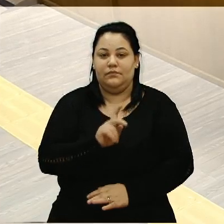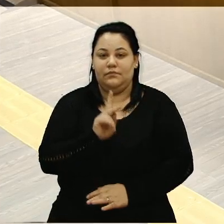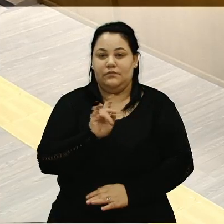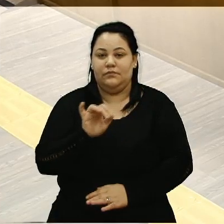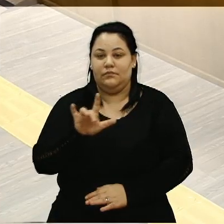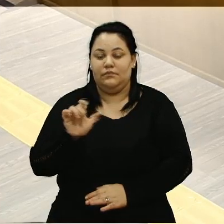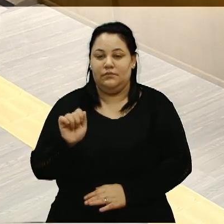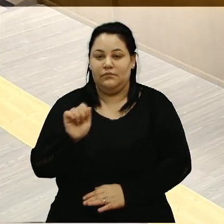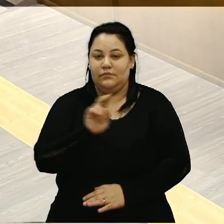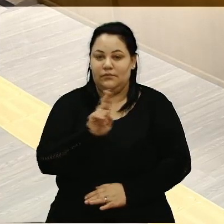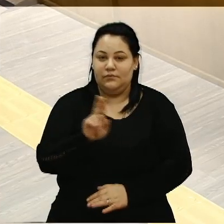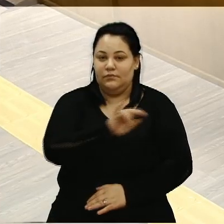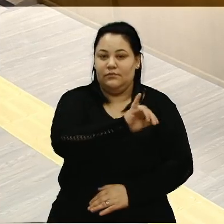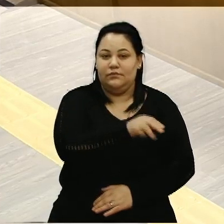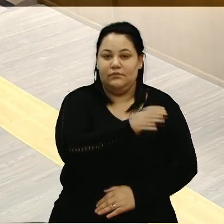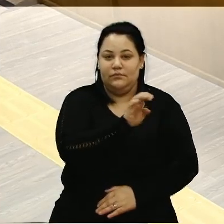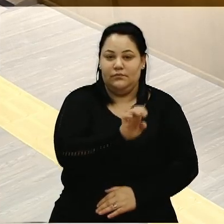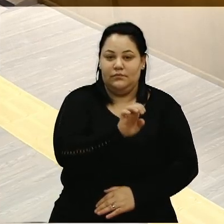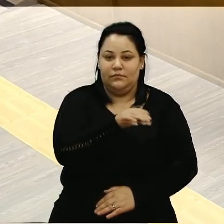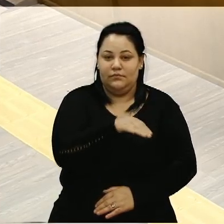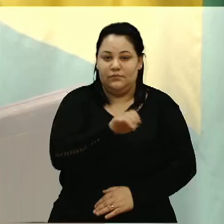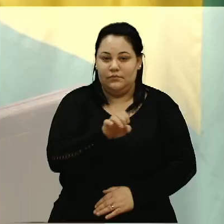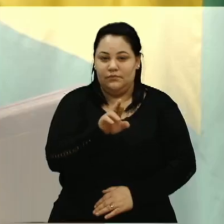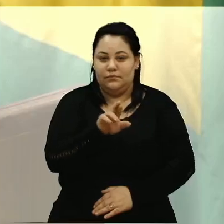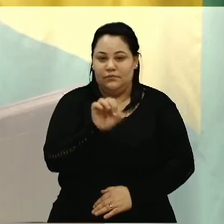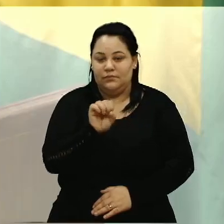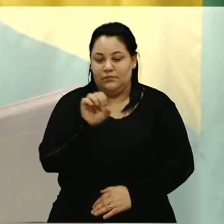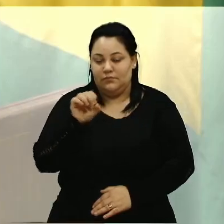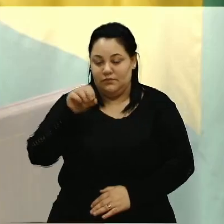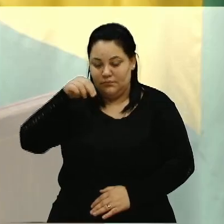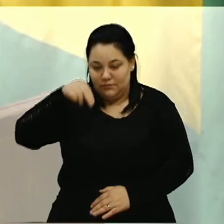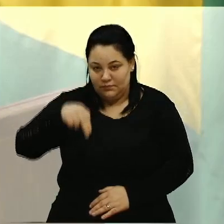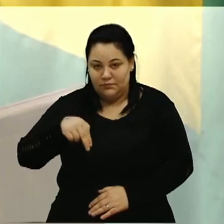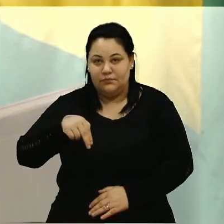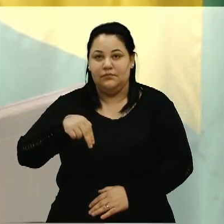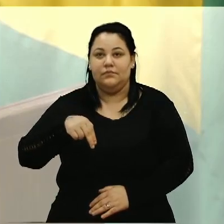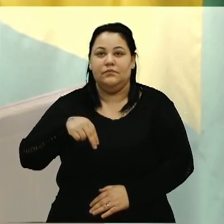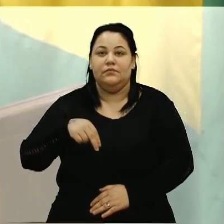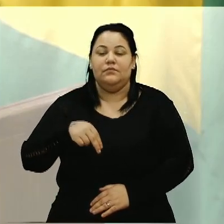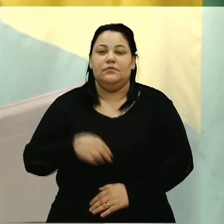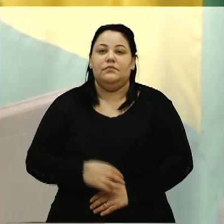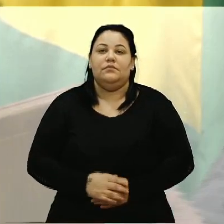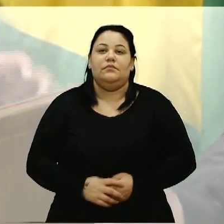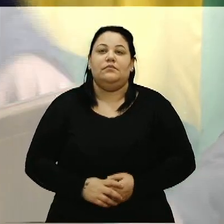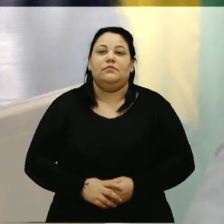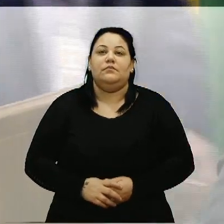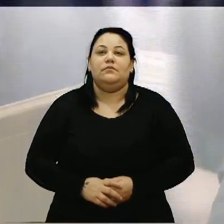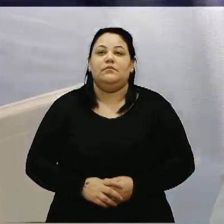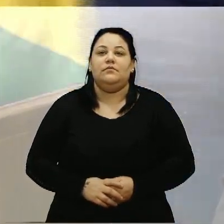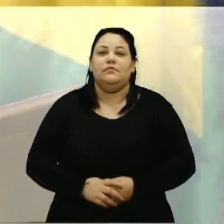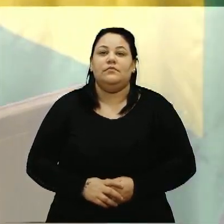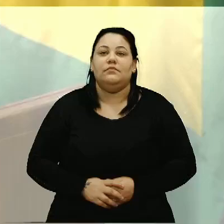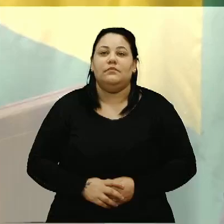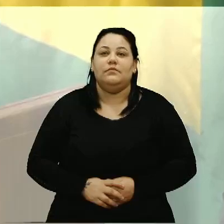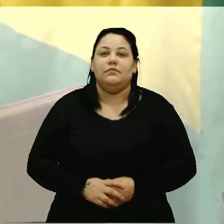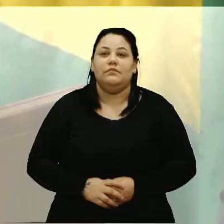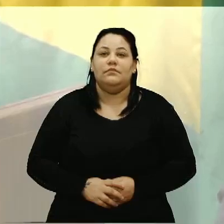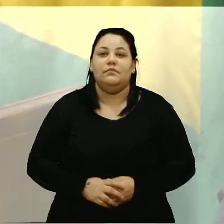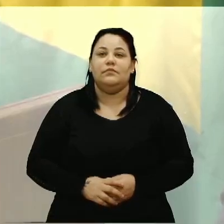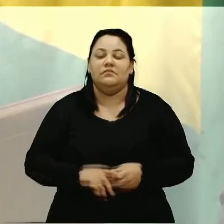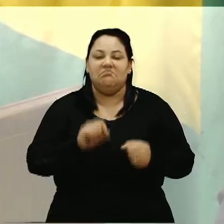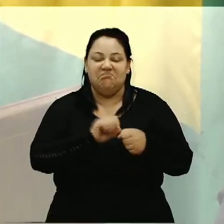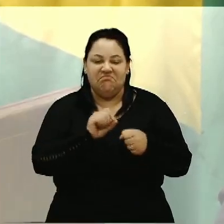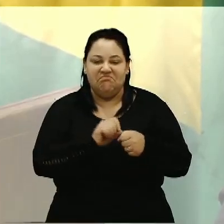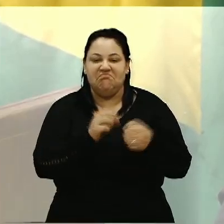Gemerson Hoffman, que faz uma bela de uma